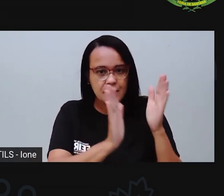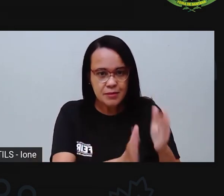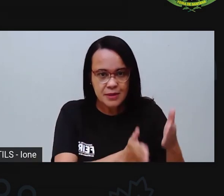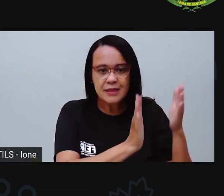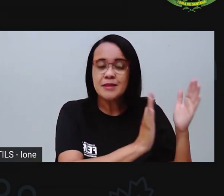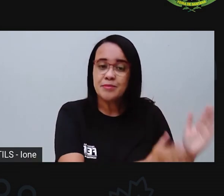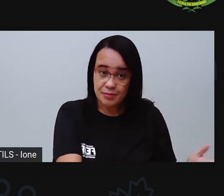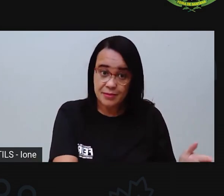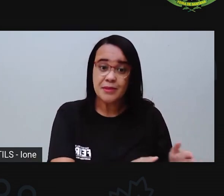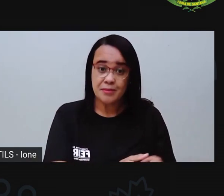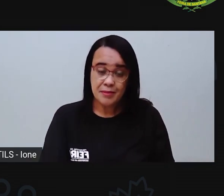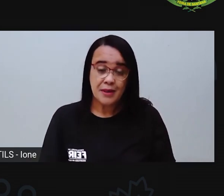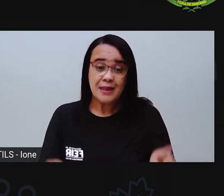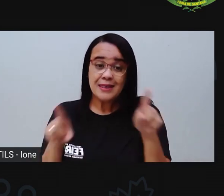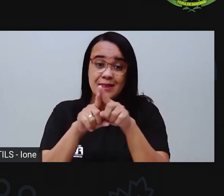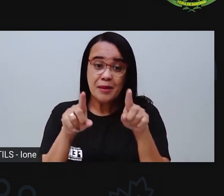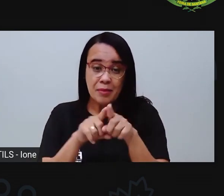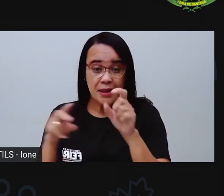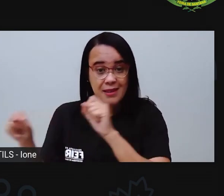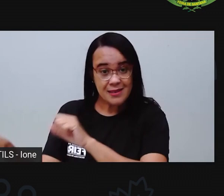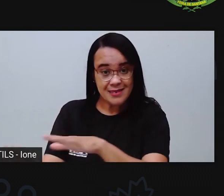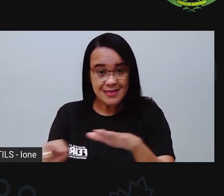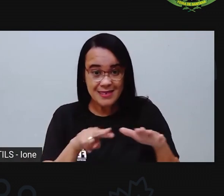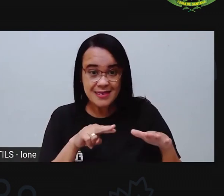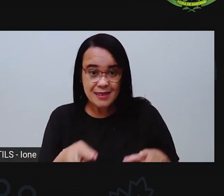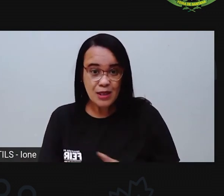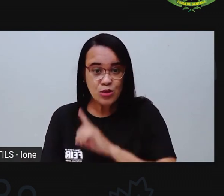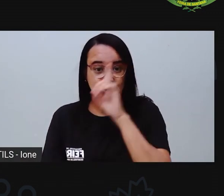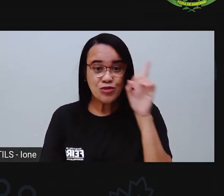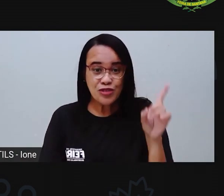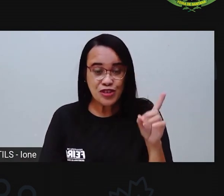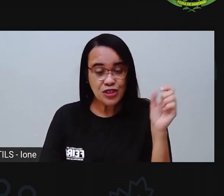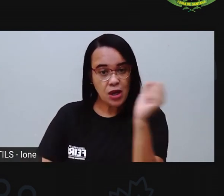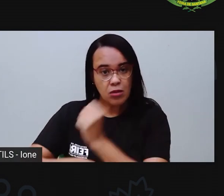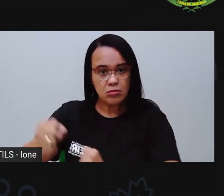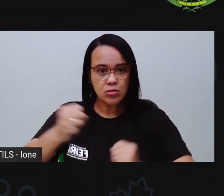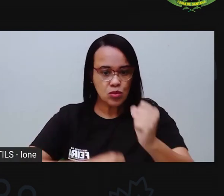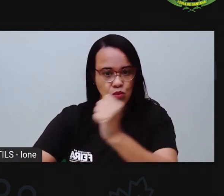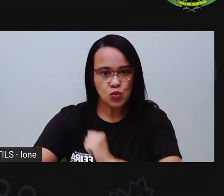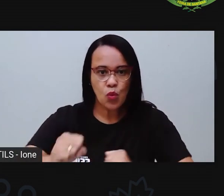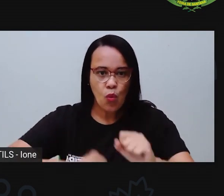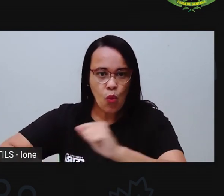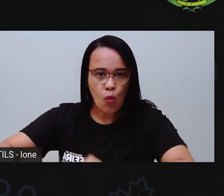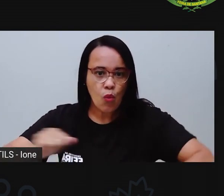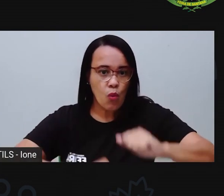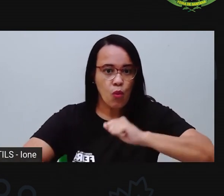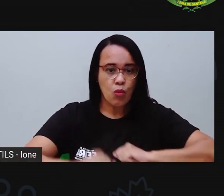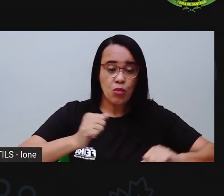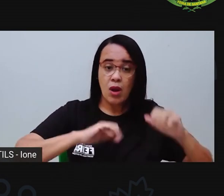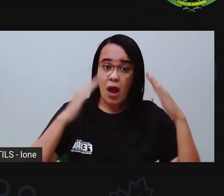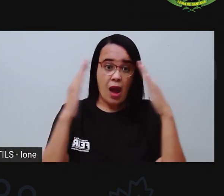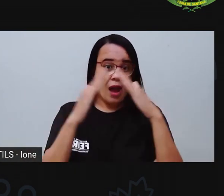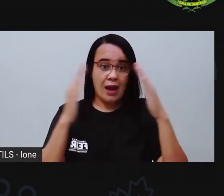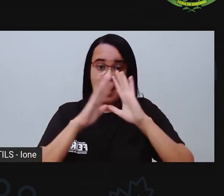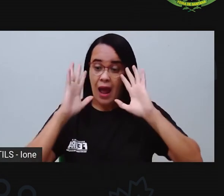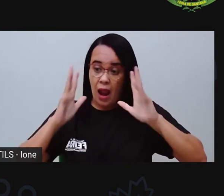tem a limpeza da casa, a faxina, aí tem famílias que colocam as crianças pra ajudar. Ah, nessa